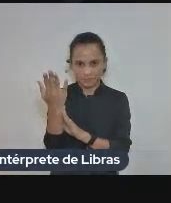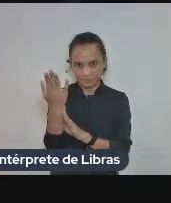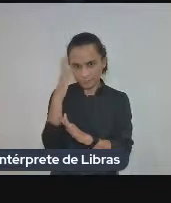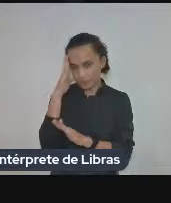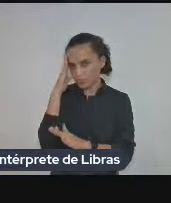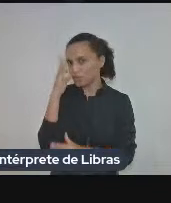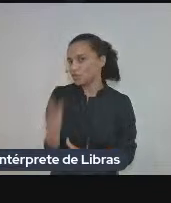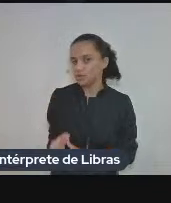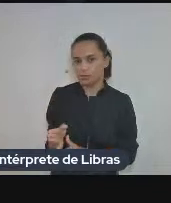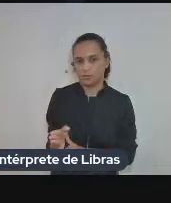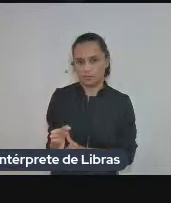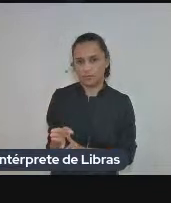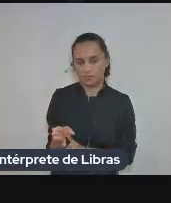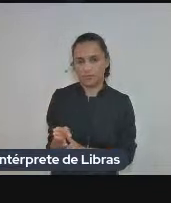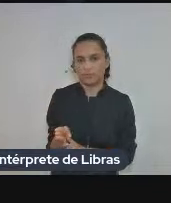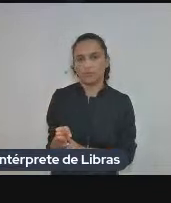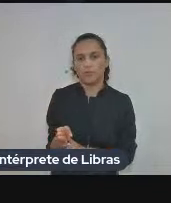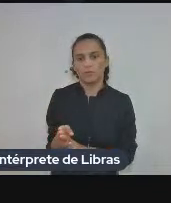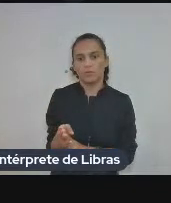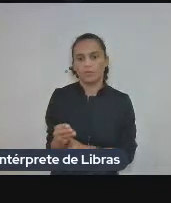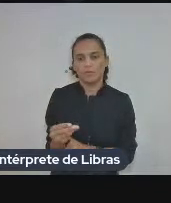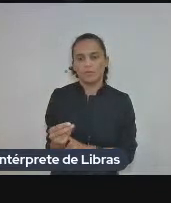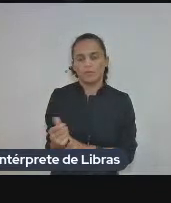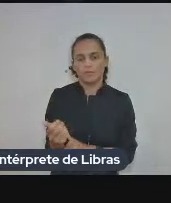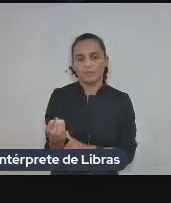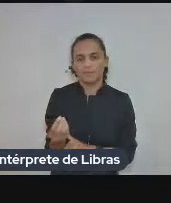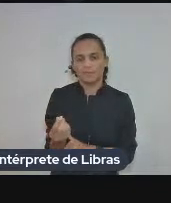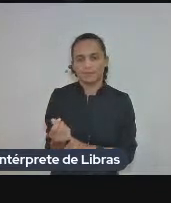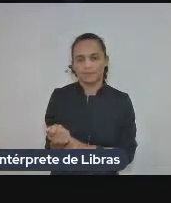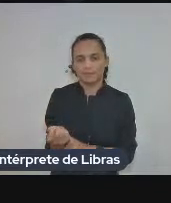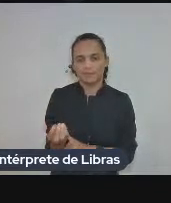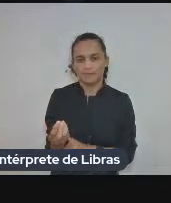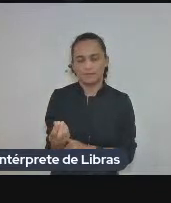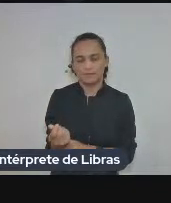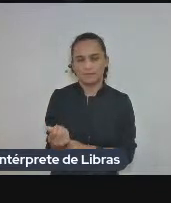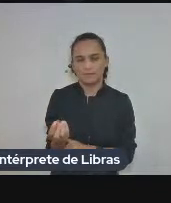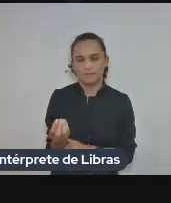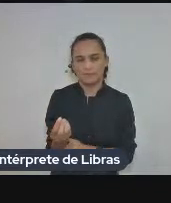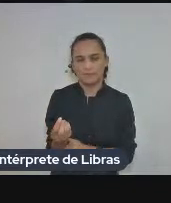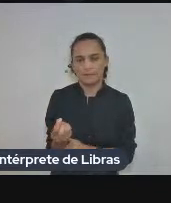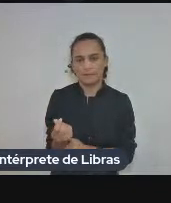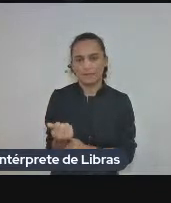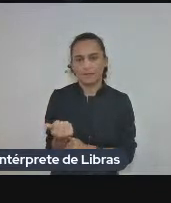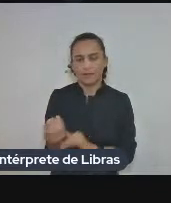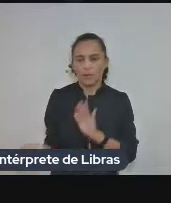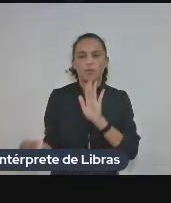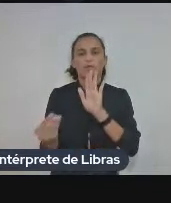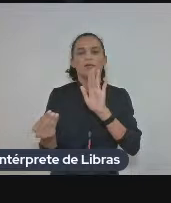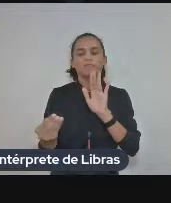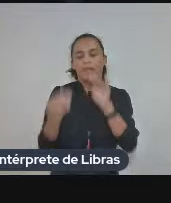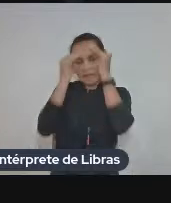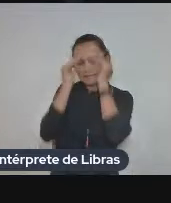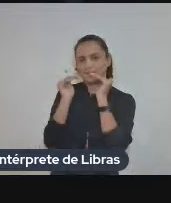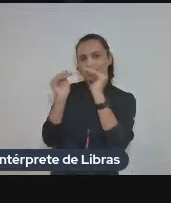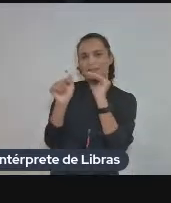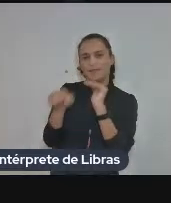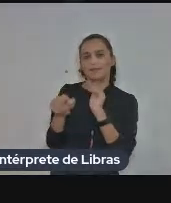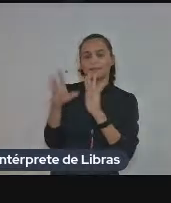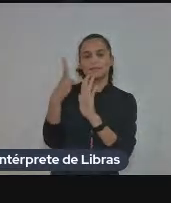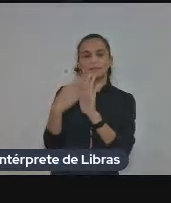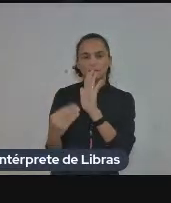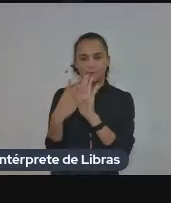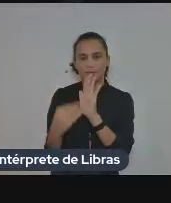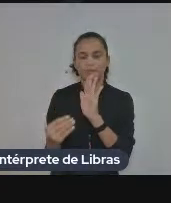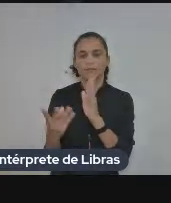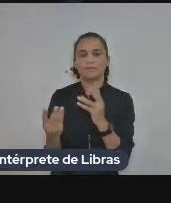justamente o preenchimento desses modelos por exemplo temos um modelo de